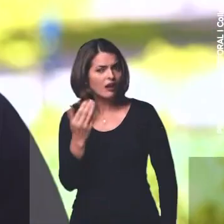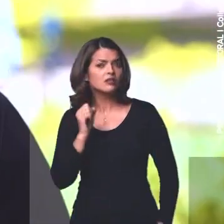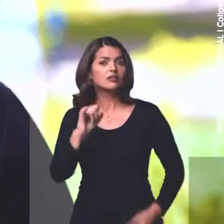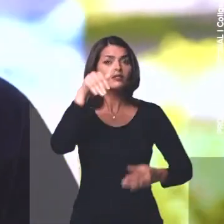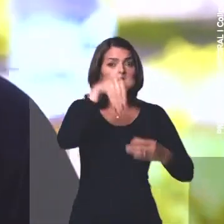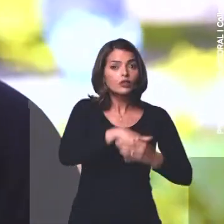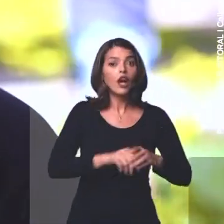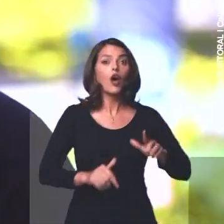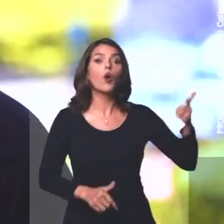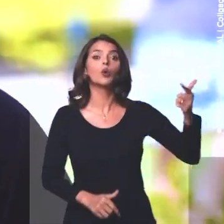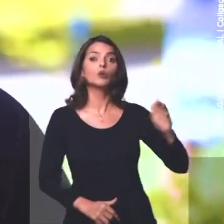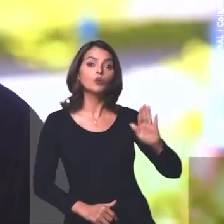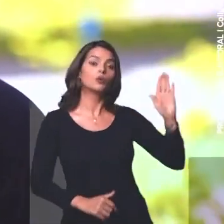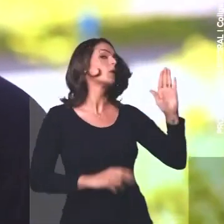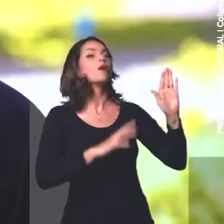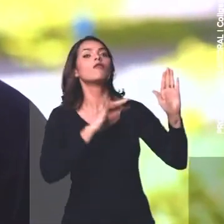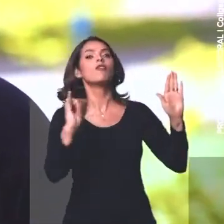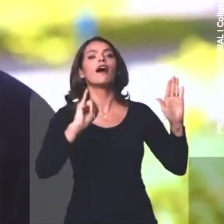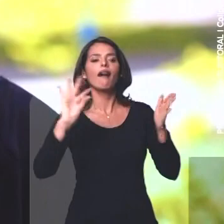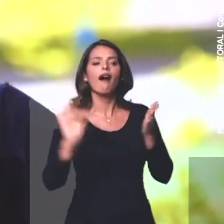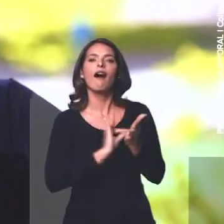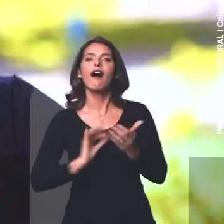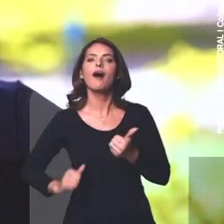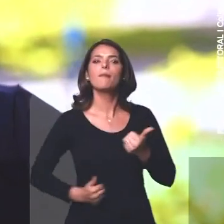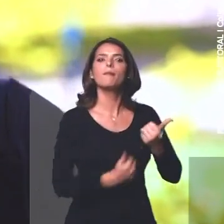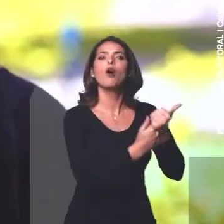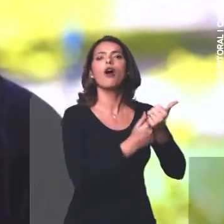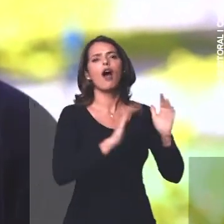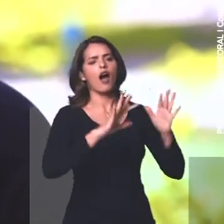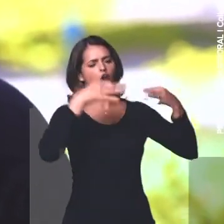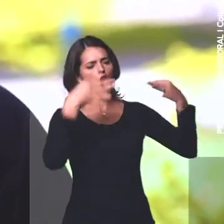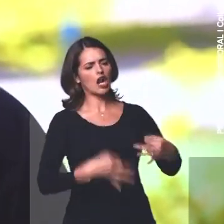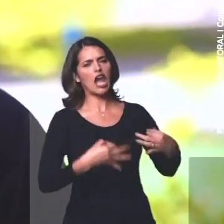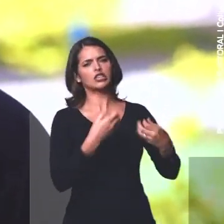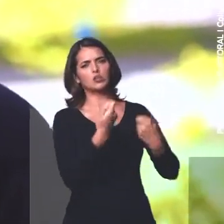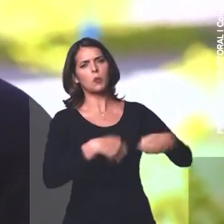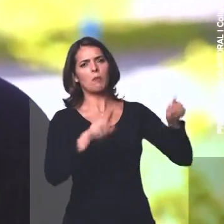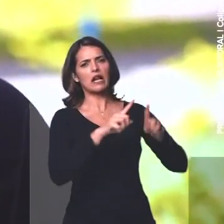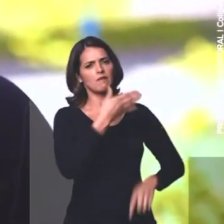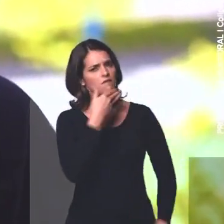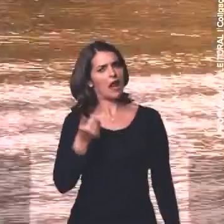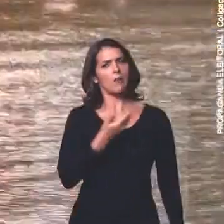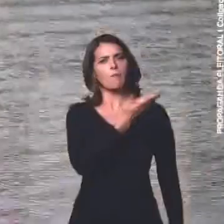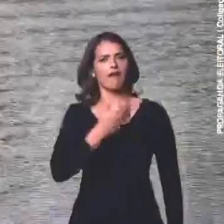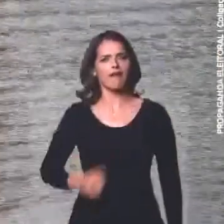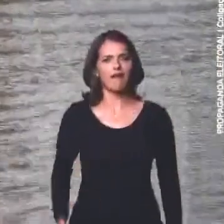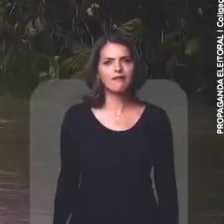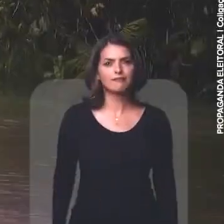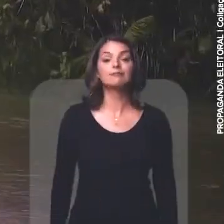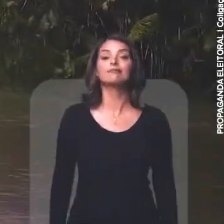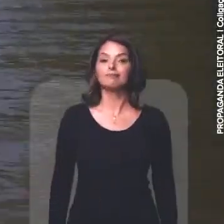pouquinho. Se você votar no outro candidato, você vai estar assinando embaixo que ser desonesto vale a pena.